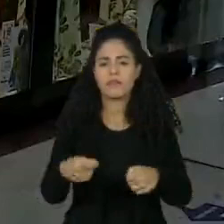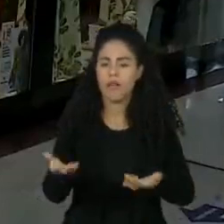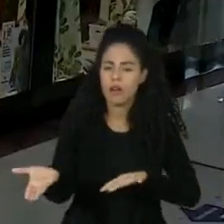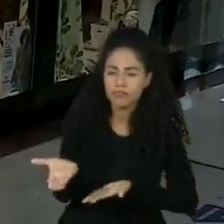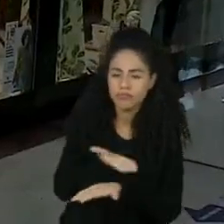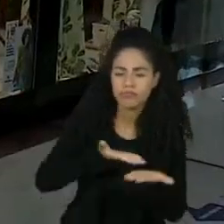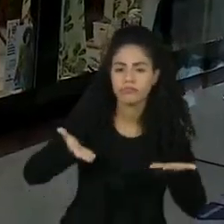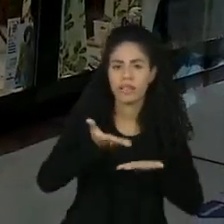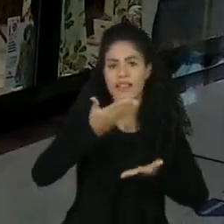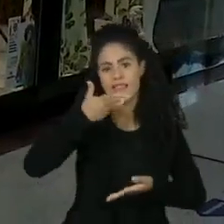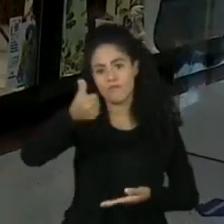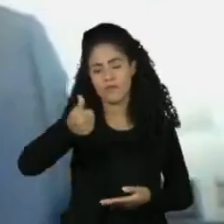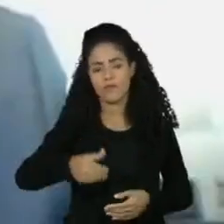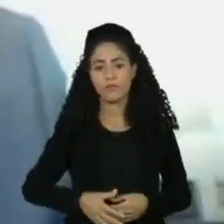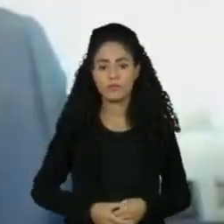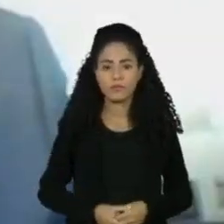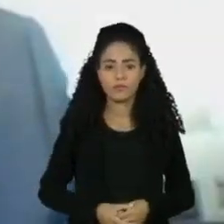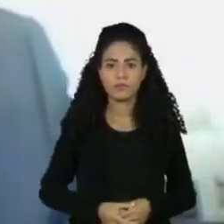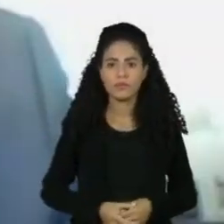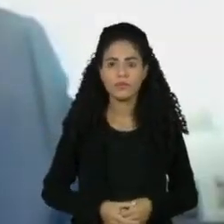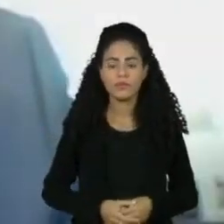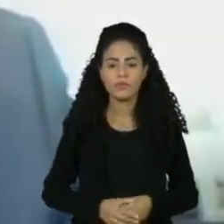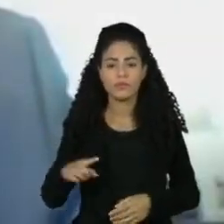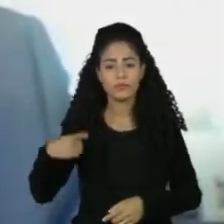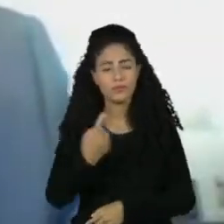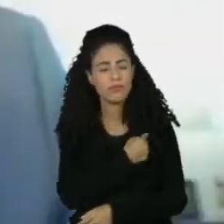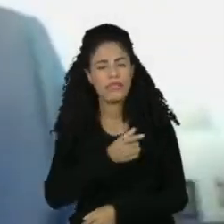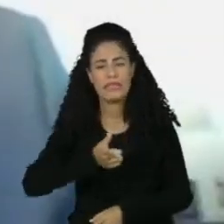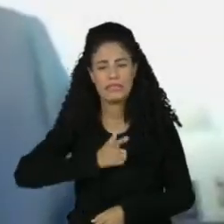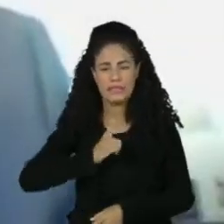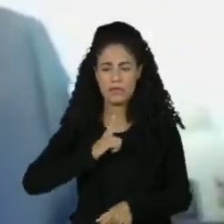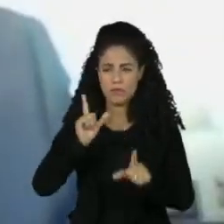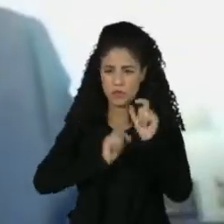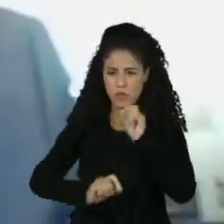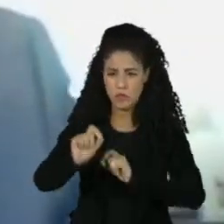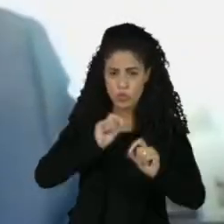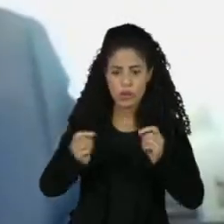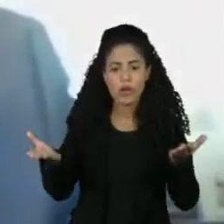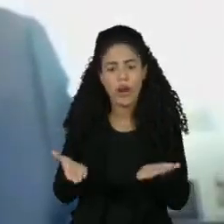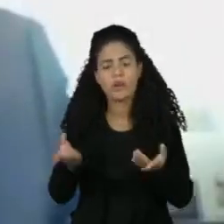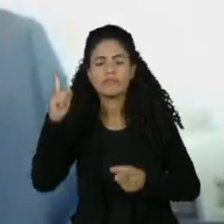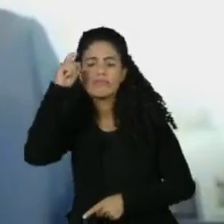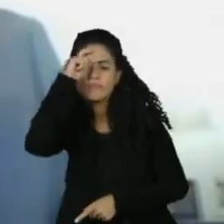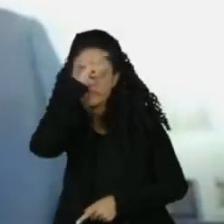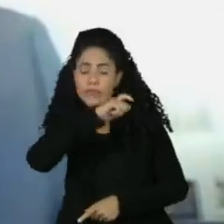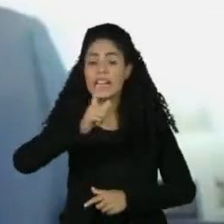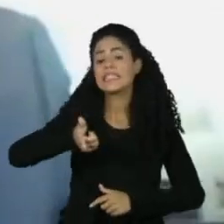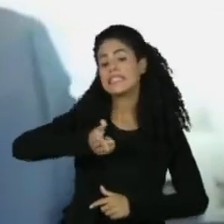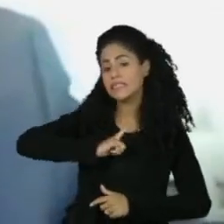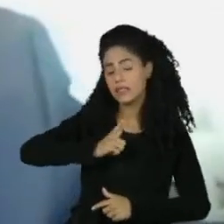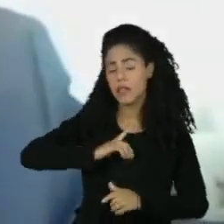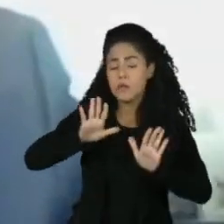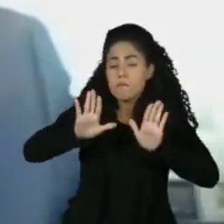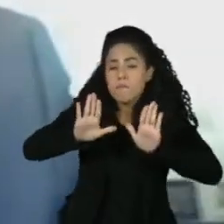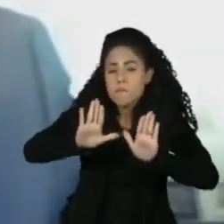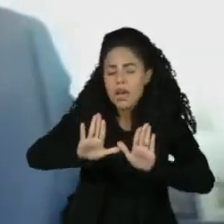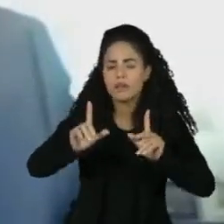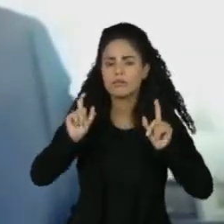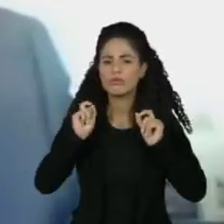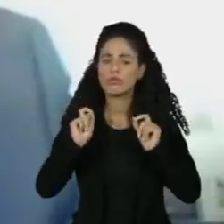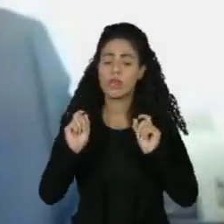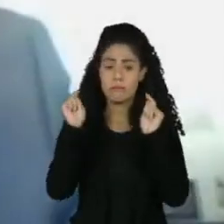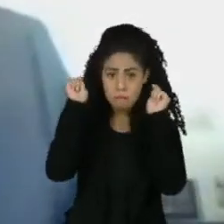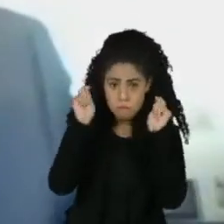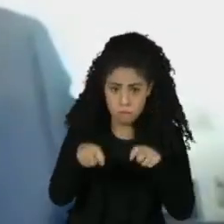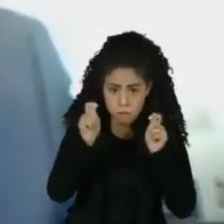relação deve prevalecer. A gente tem aí uma reversão do estado de calamidade, ainda que parcial, tem, mas eu já